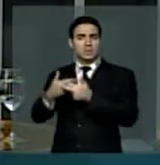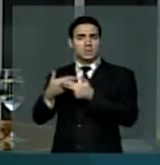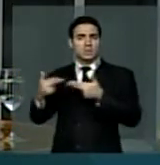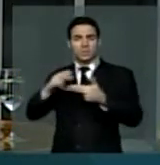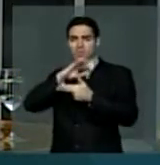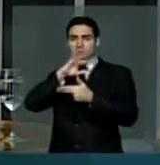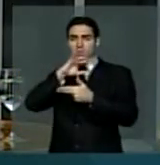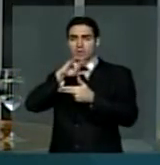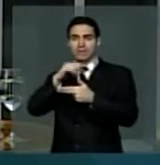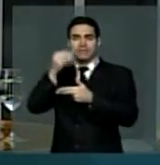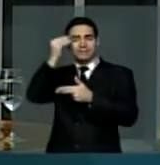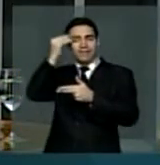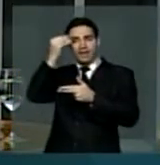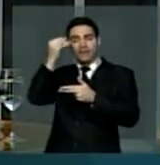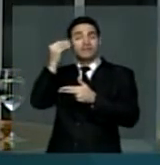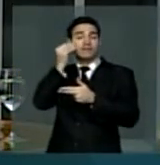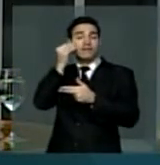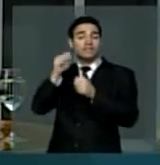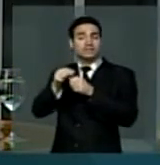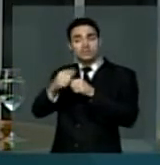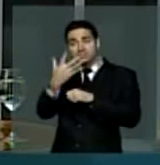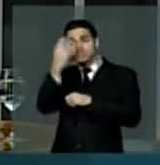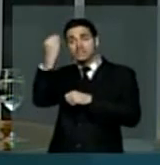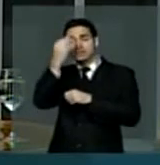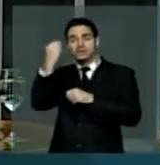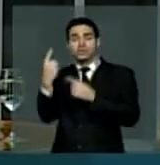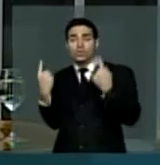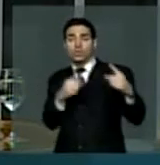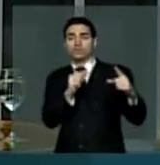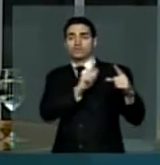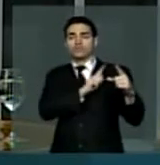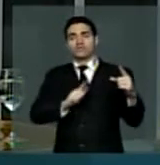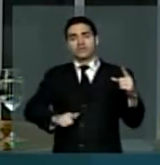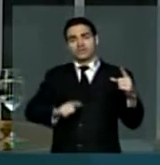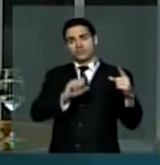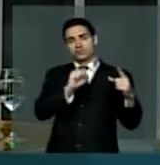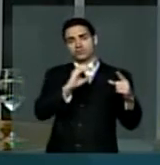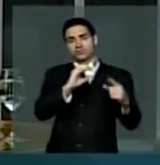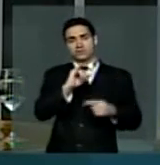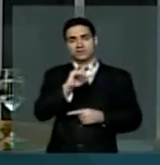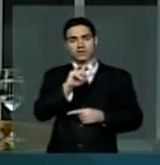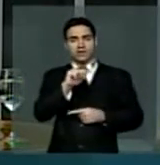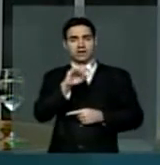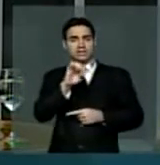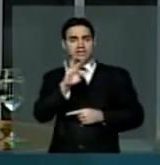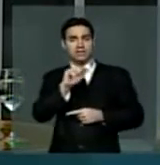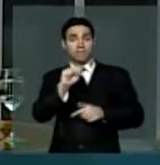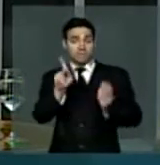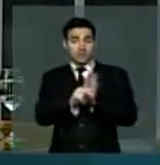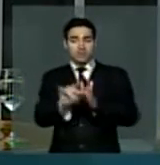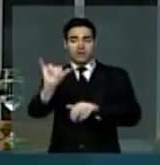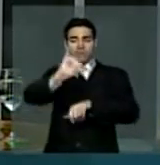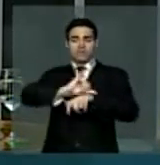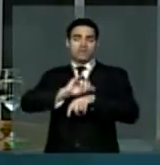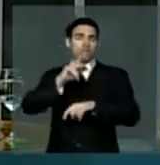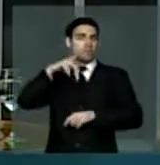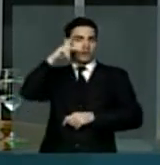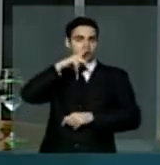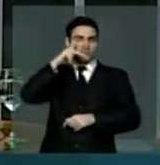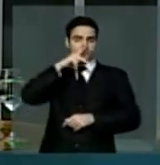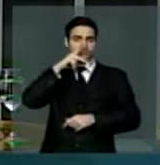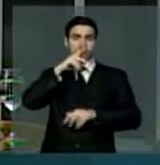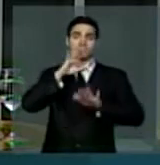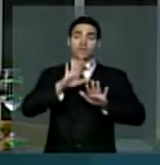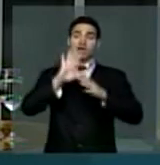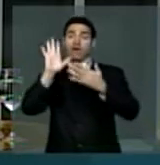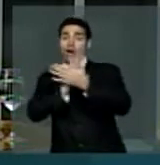até recentemente governo socialista da capital. Sem constrangimento algum, alguns dirigentes